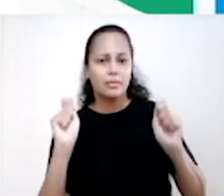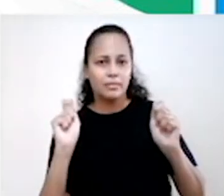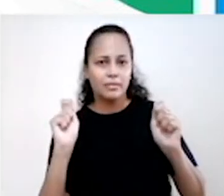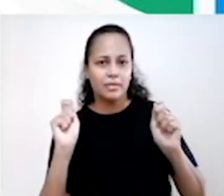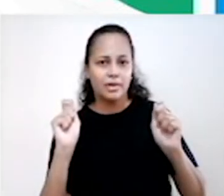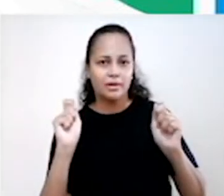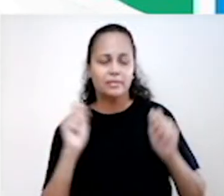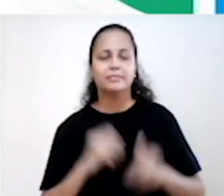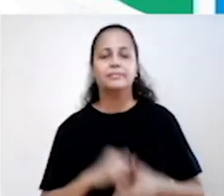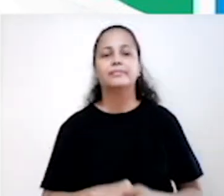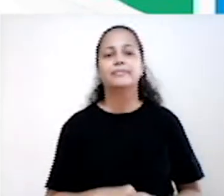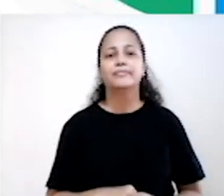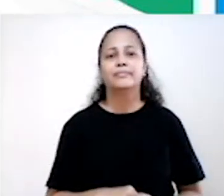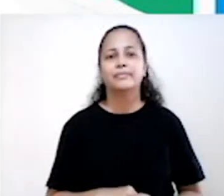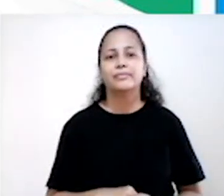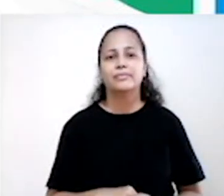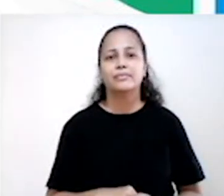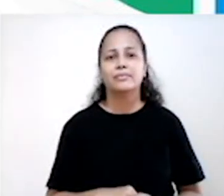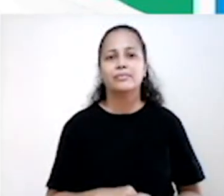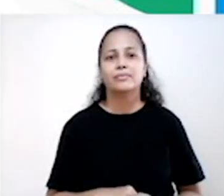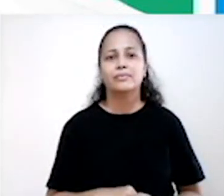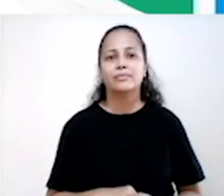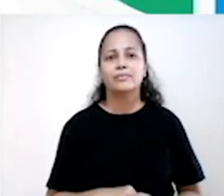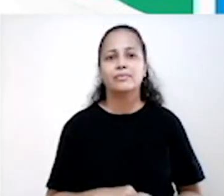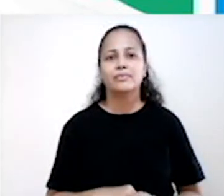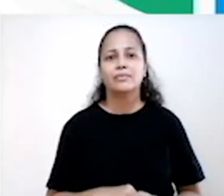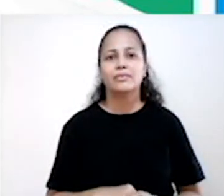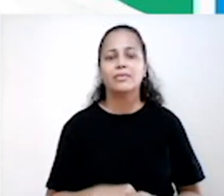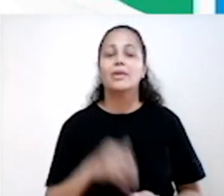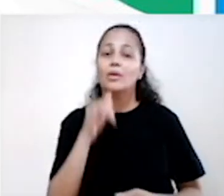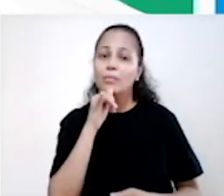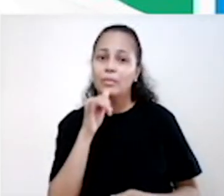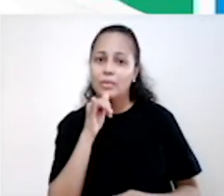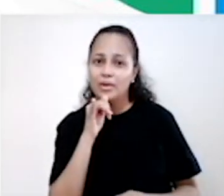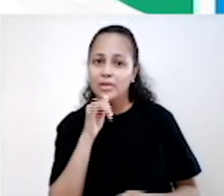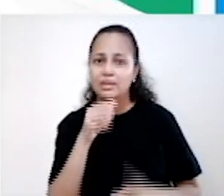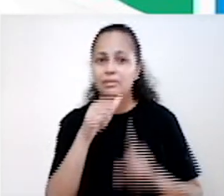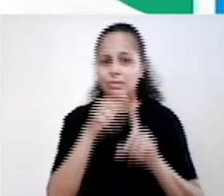para isso A campanha de janeiro branco A